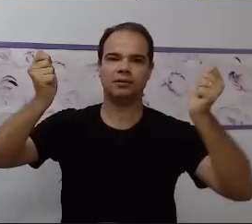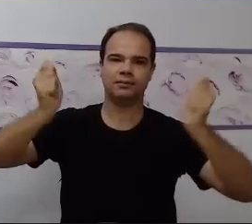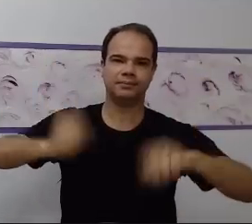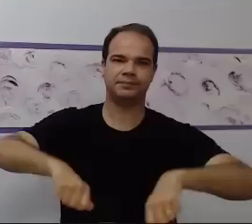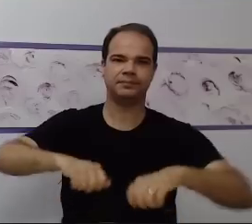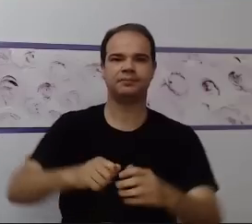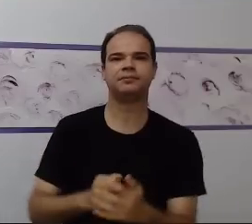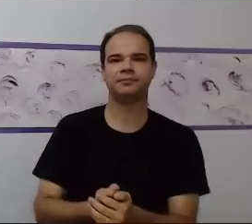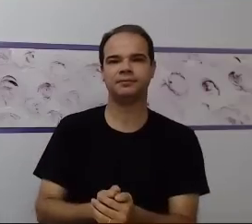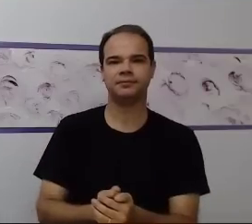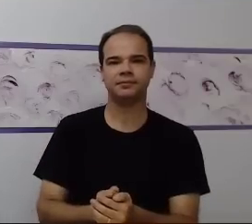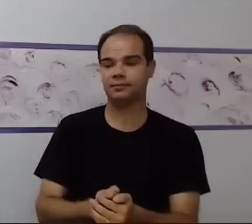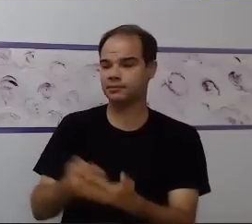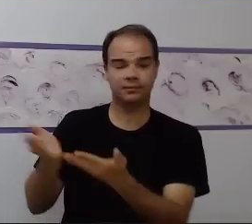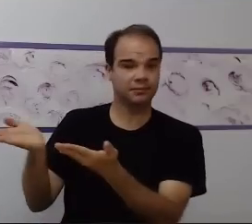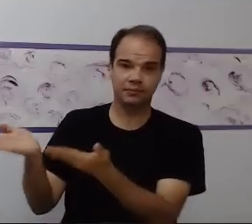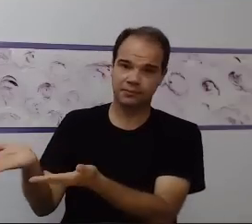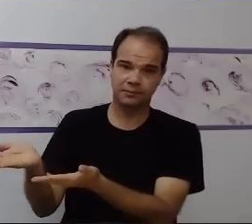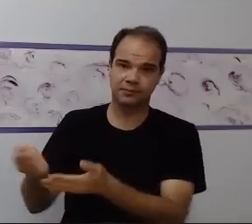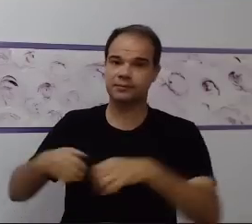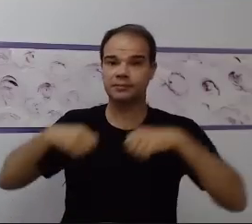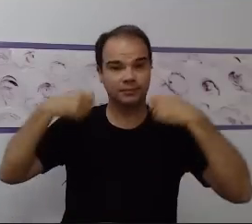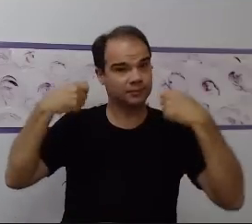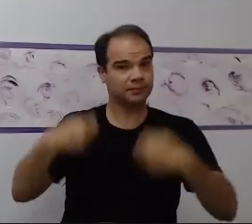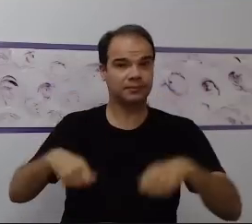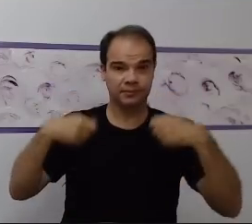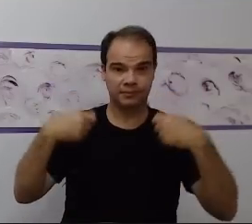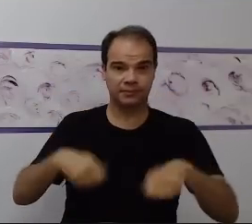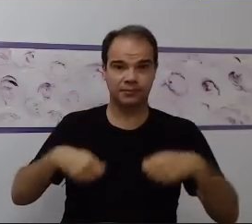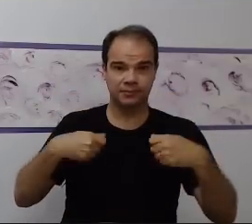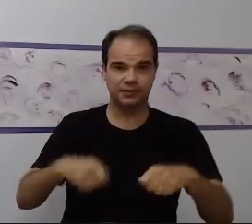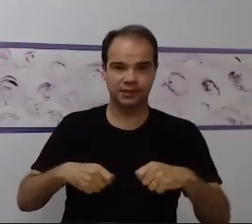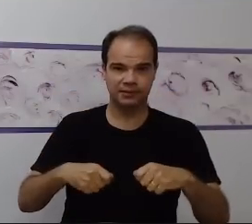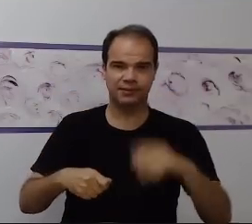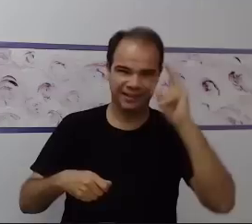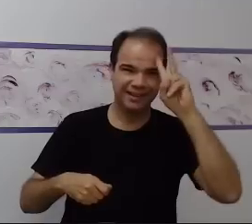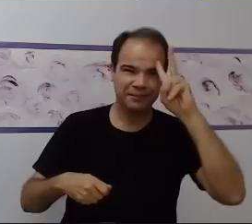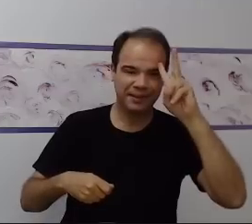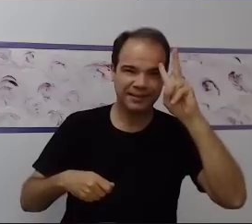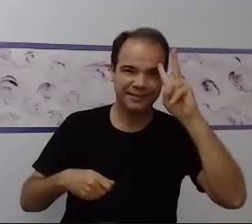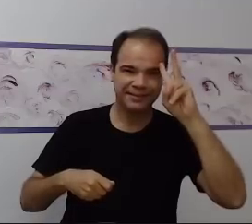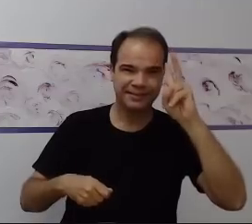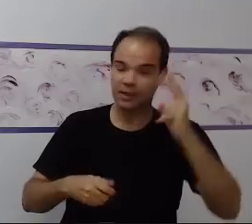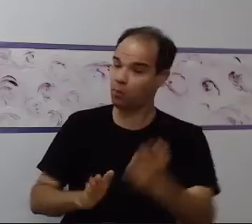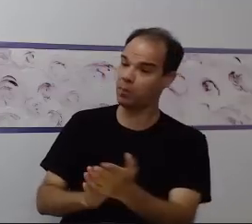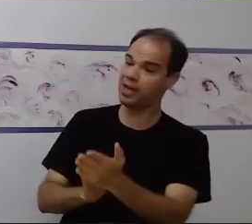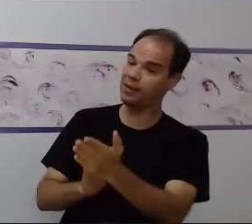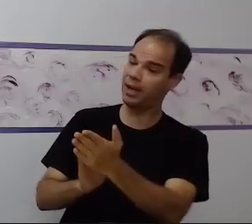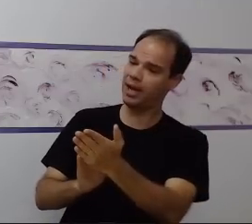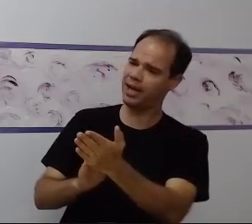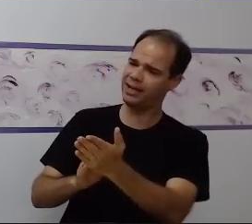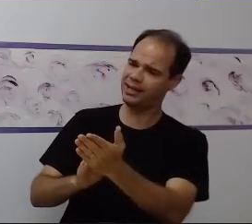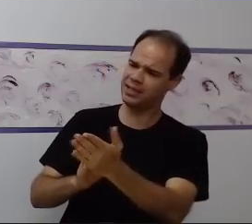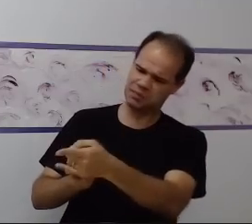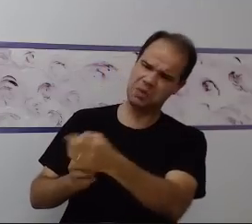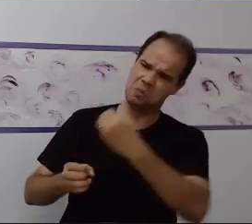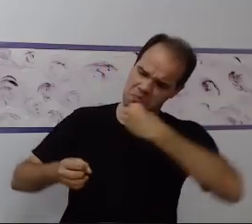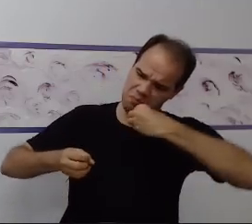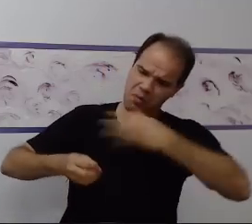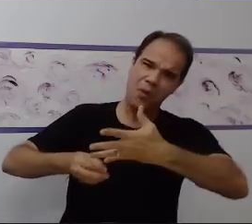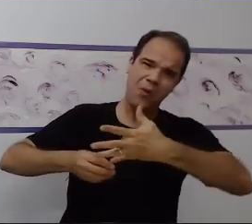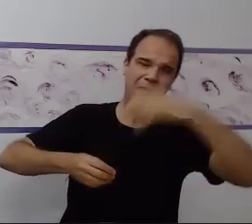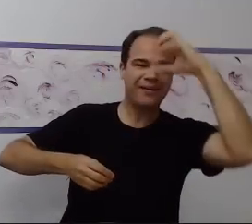em conta que ele precisa ter a princípio a massagem no ego de realizar sem precisar de muito